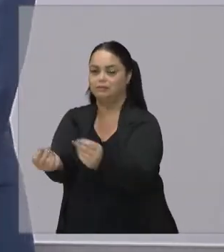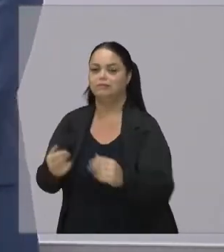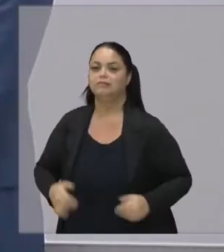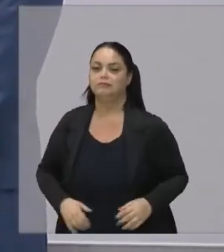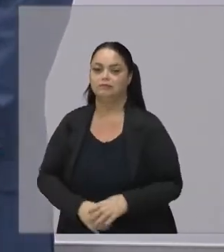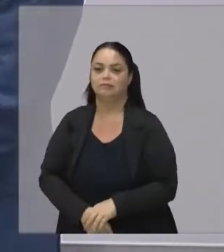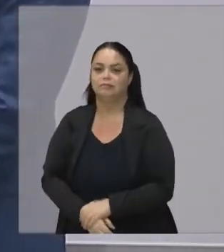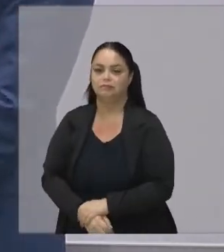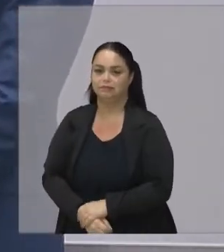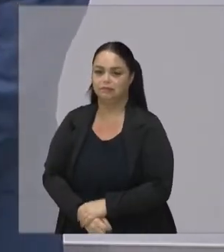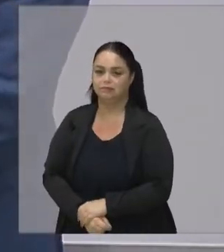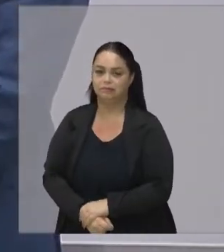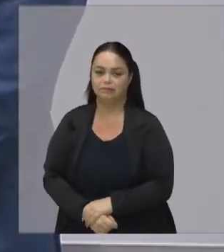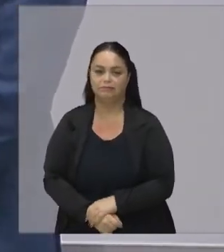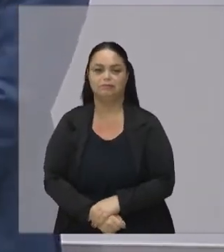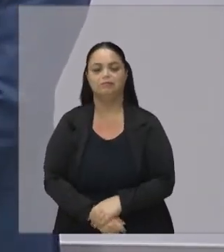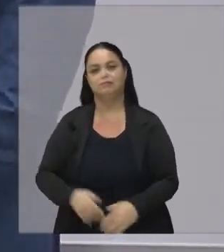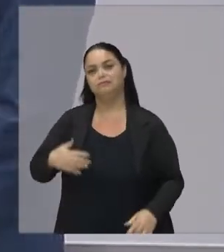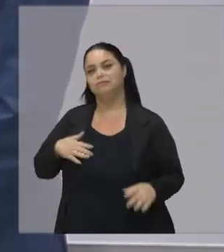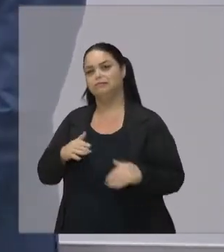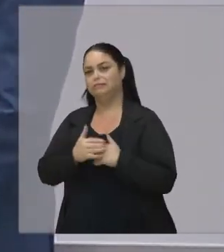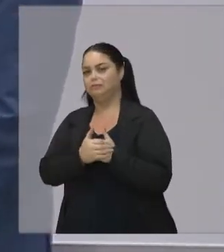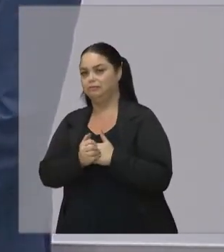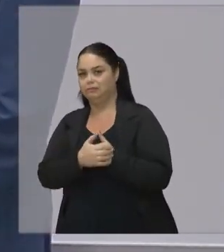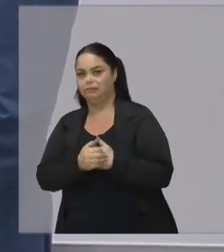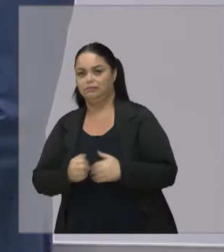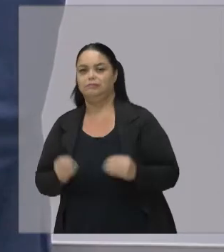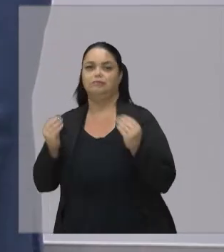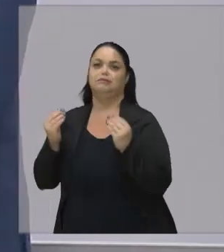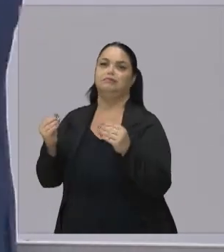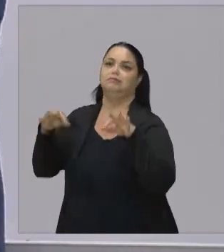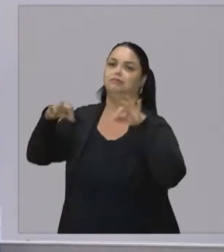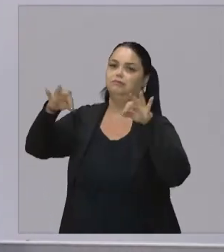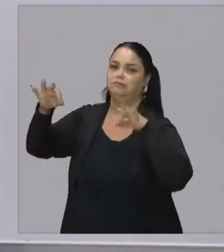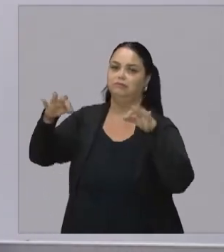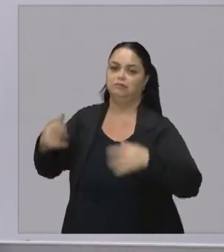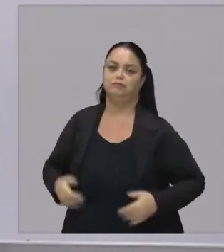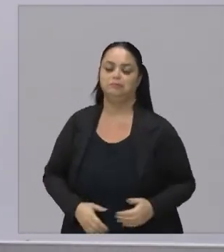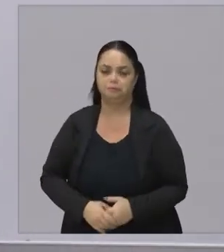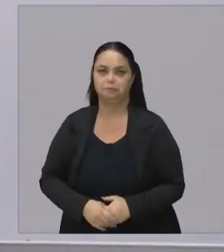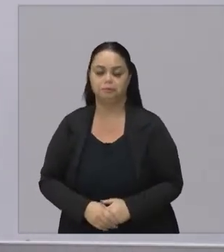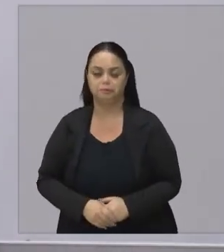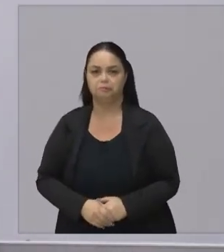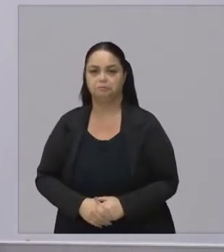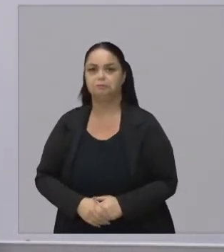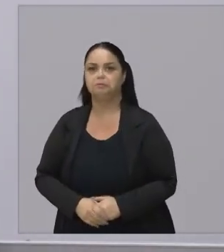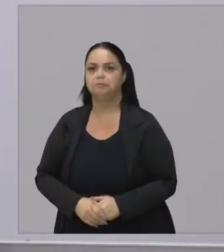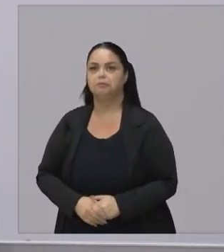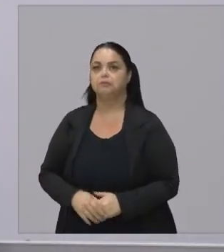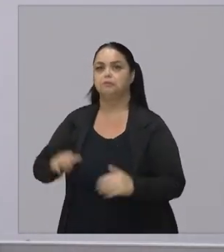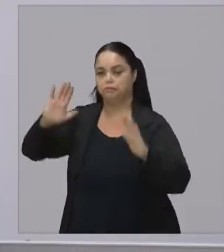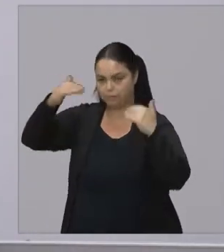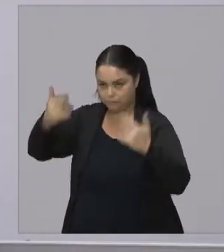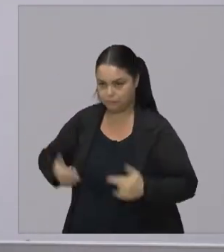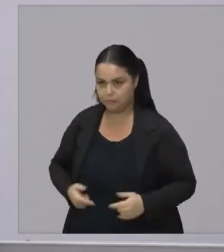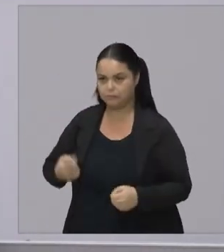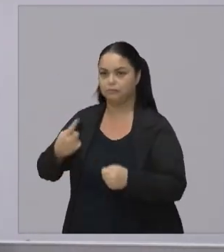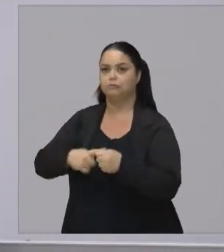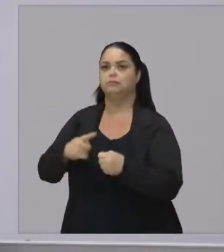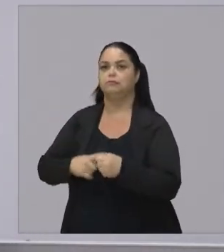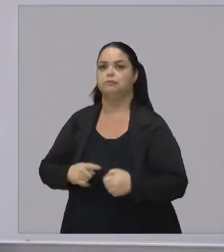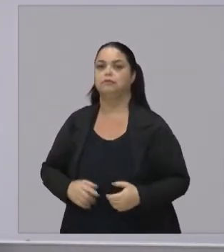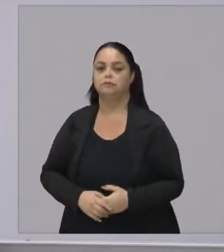Com Com muito carinho Eu te entrego Essa camisa Mais uma Homenagem Da nossa cidade Vamos